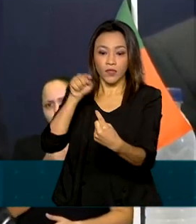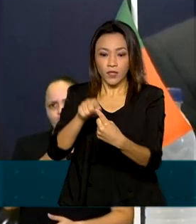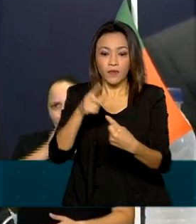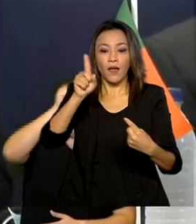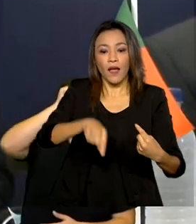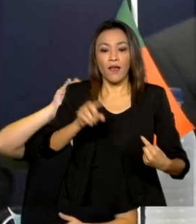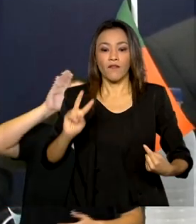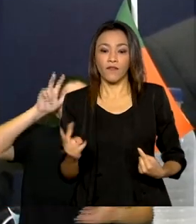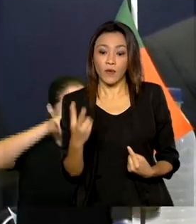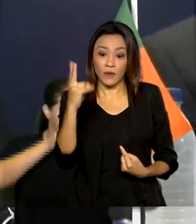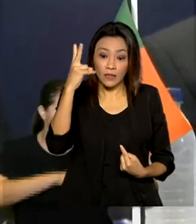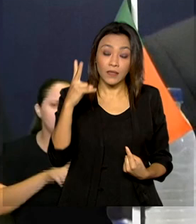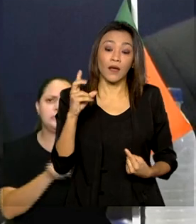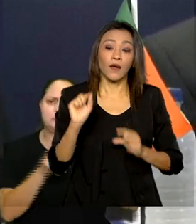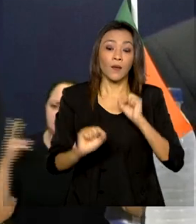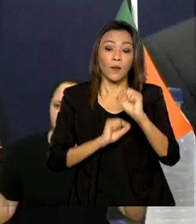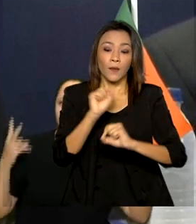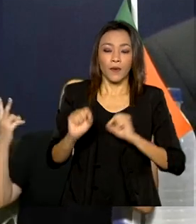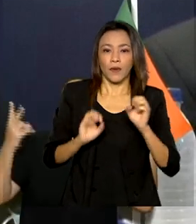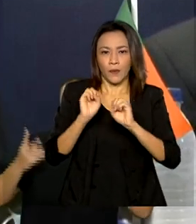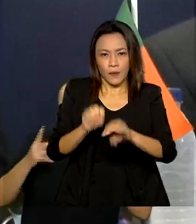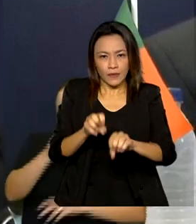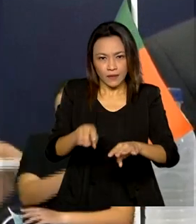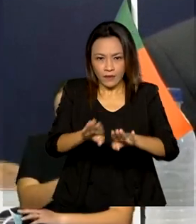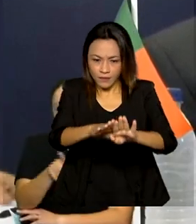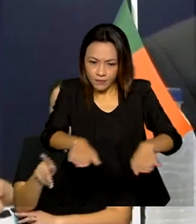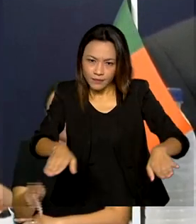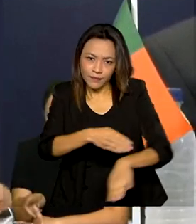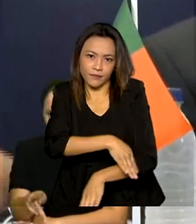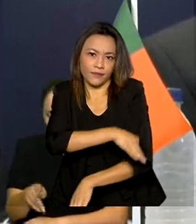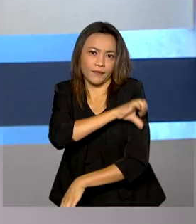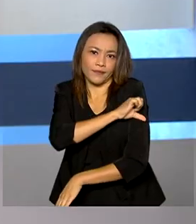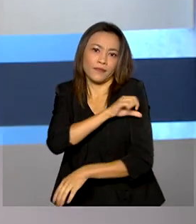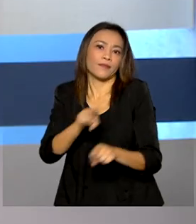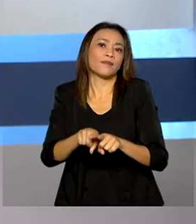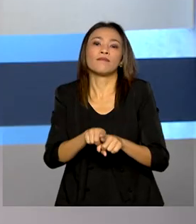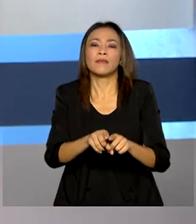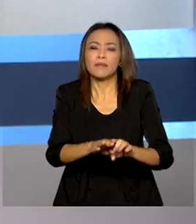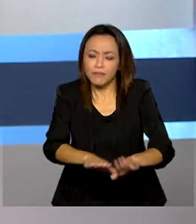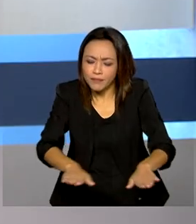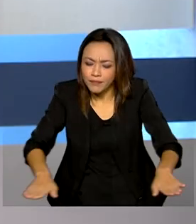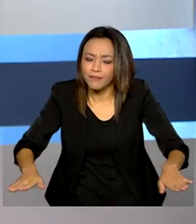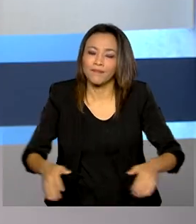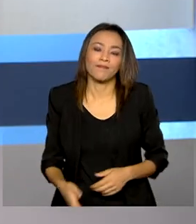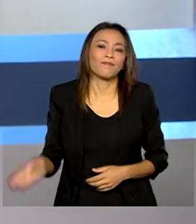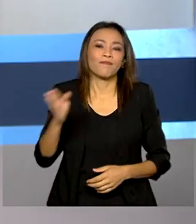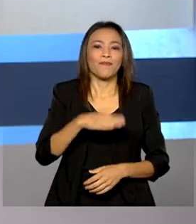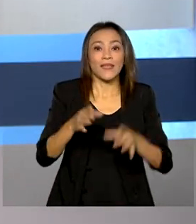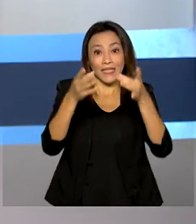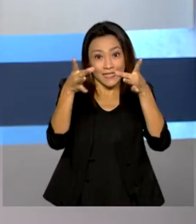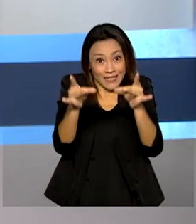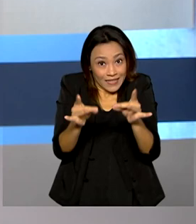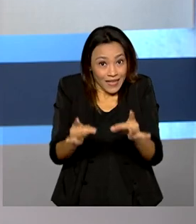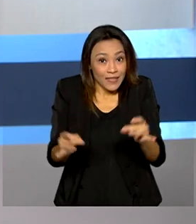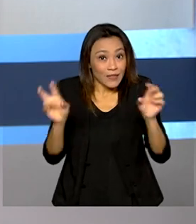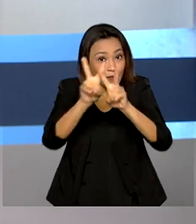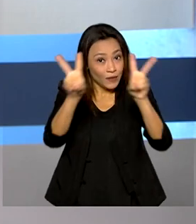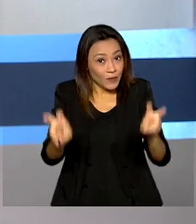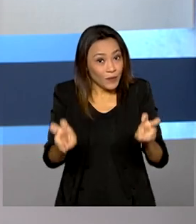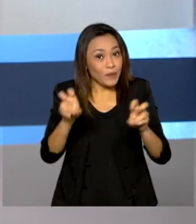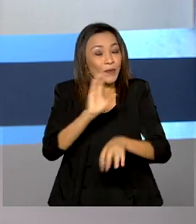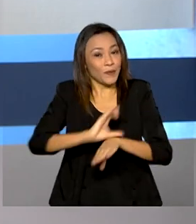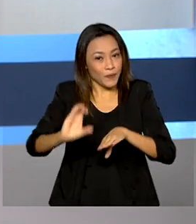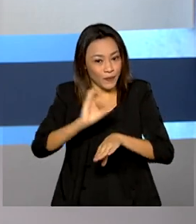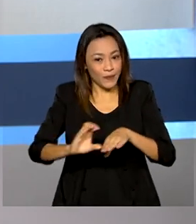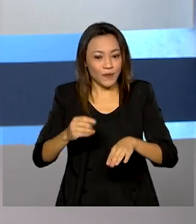valorizar os docentes do ensino fundamental e da educação infantil. Os detalhes sobre o curso ABC estão